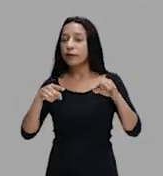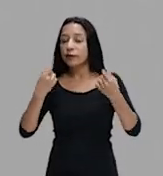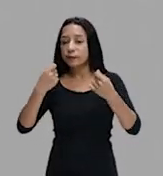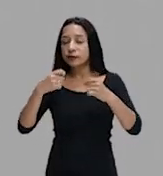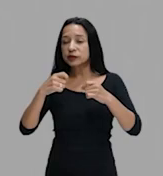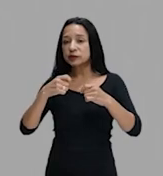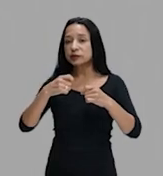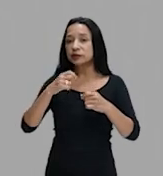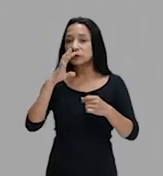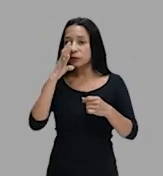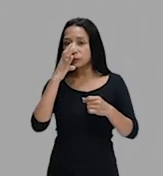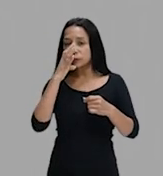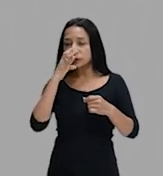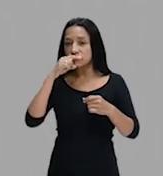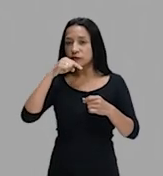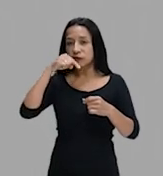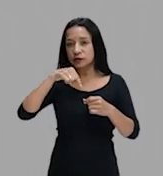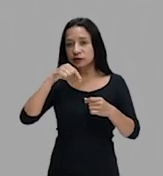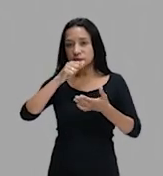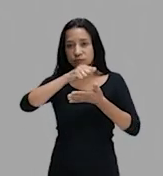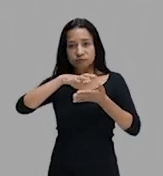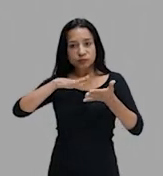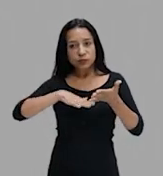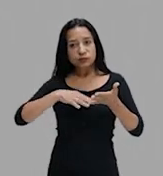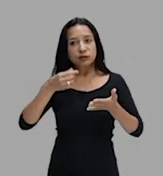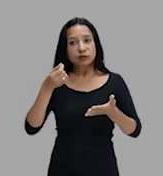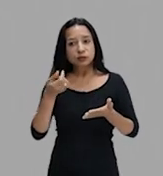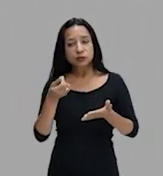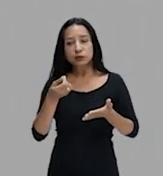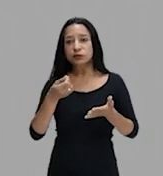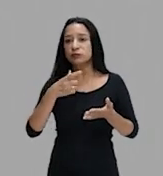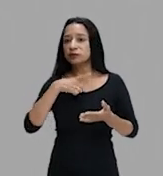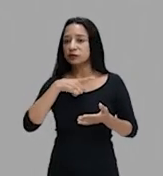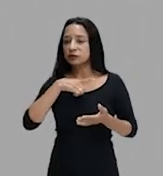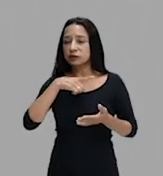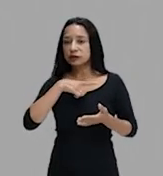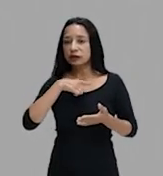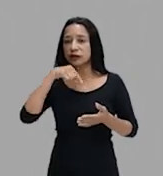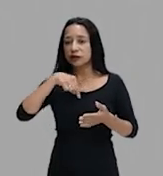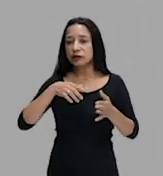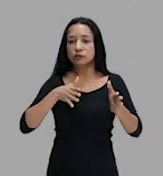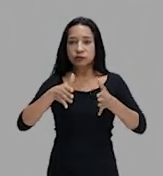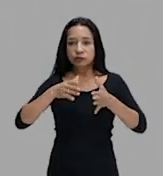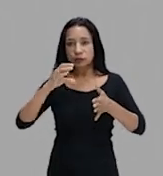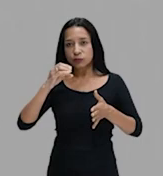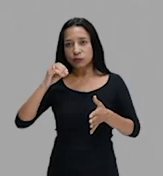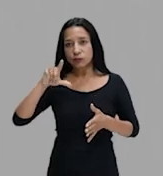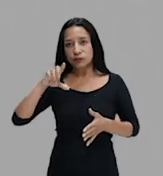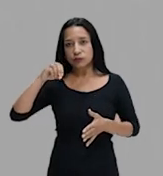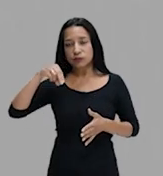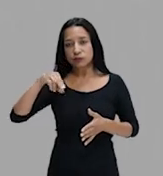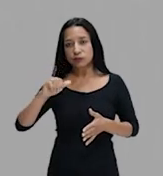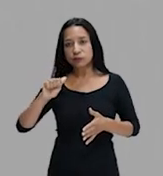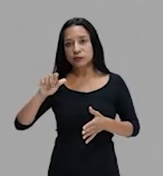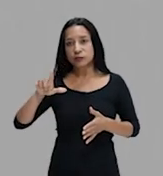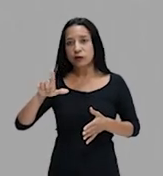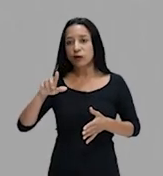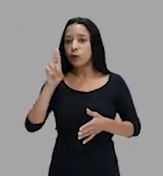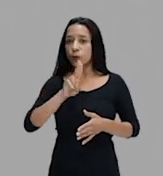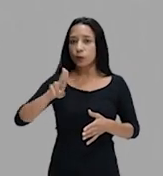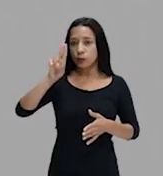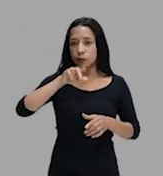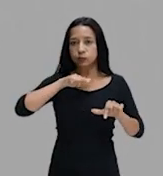atividades econômicas, onde teremos, no período colonial, a utilização do trabalho de escravo,